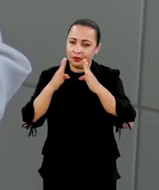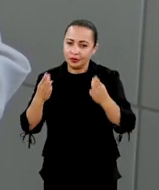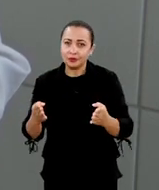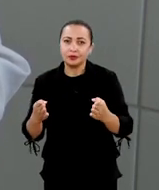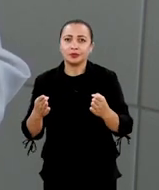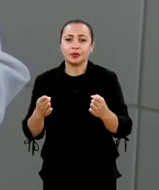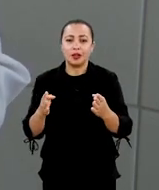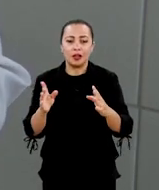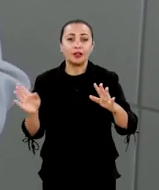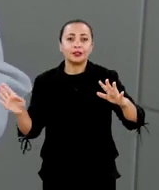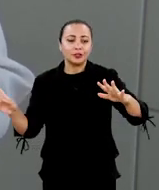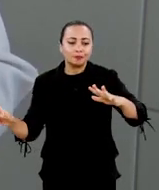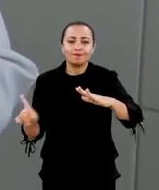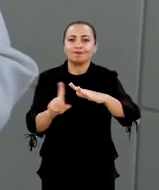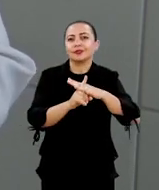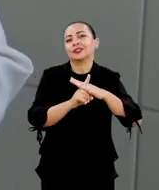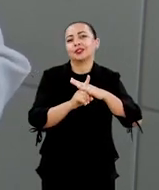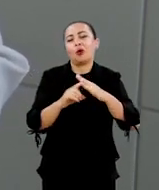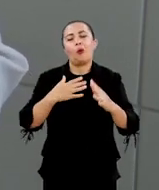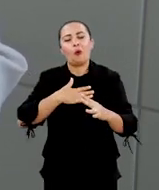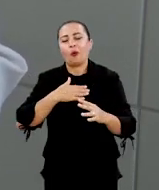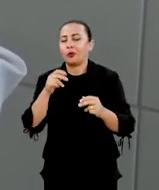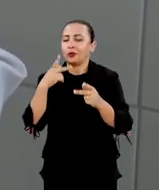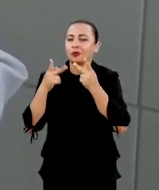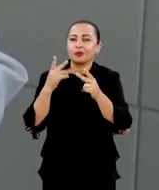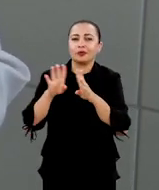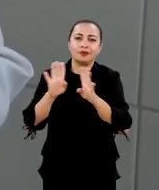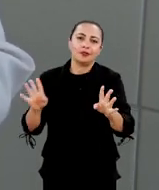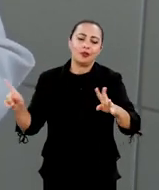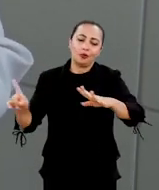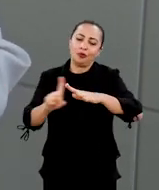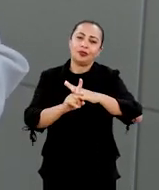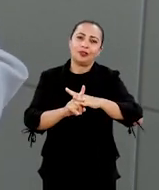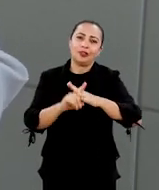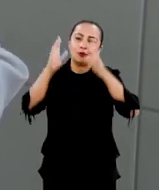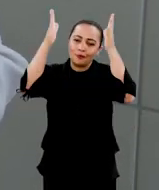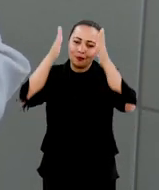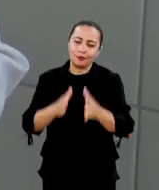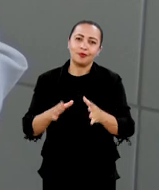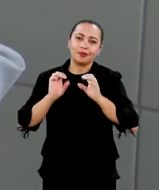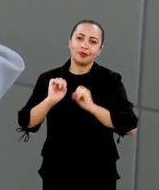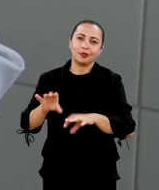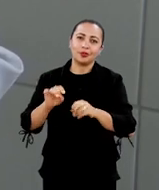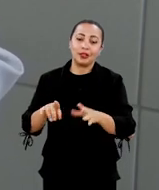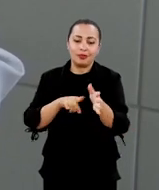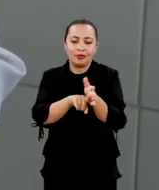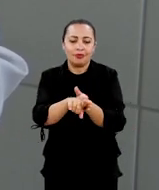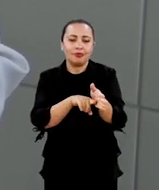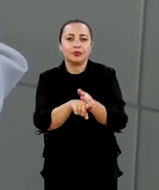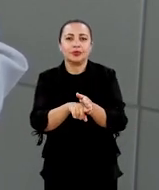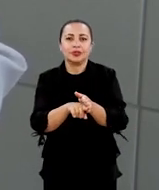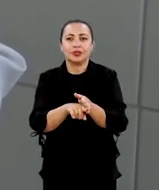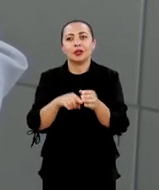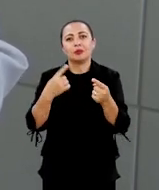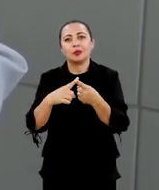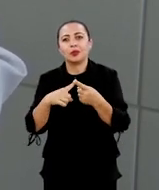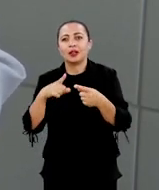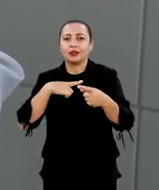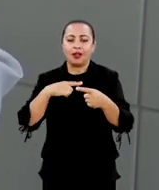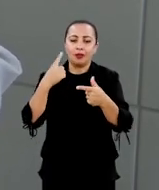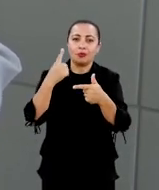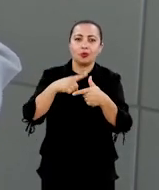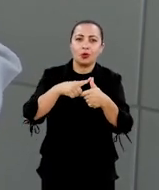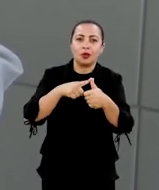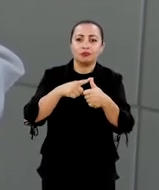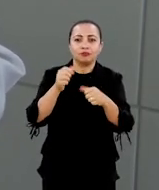projeto de integração, eu gosto de falar dessa forma, de integração, de verticalização do ensino e da pesquisa. No